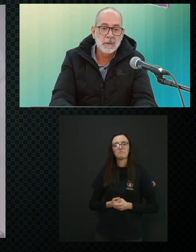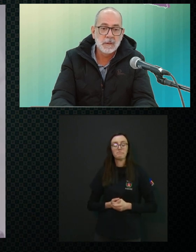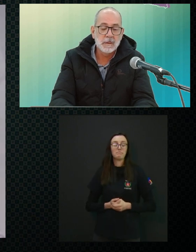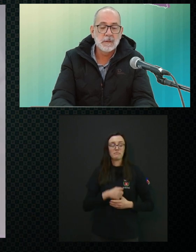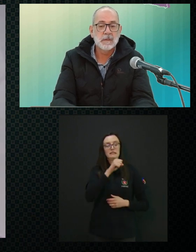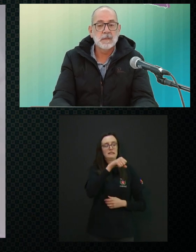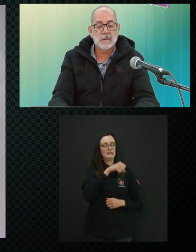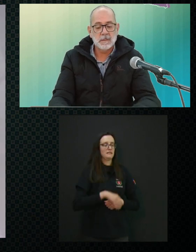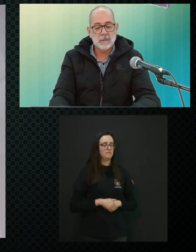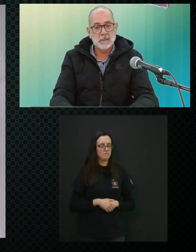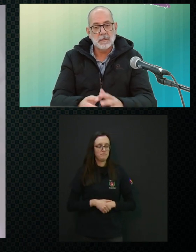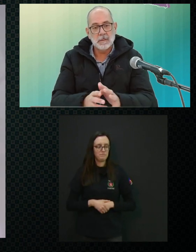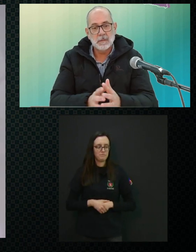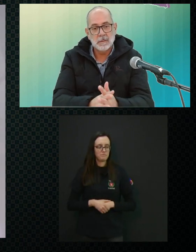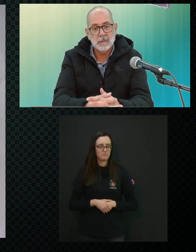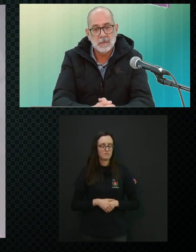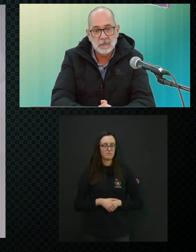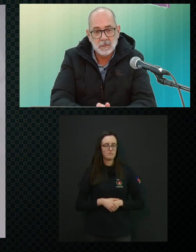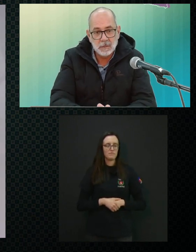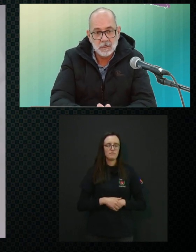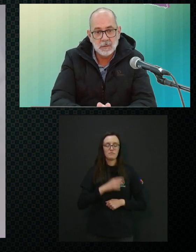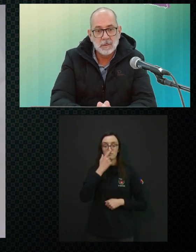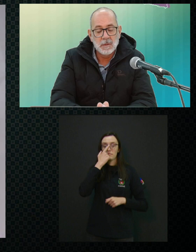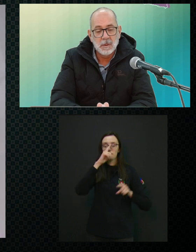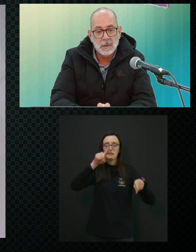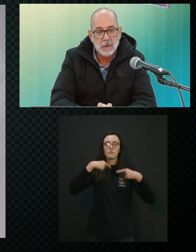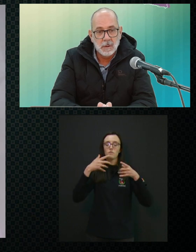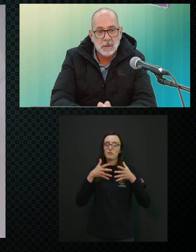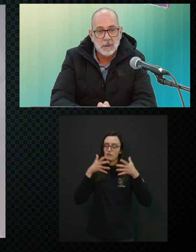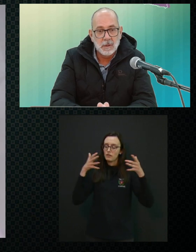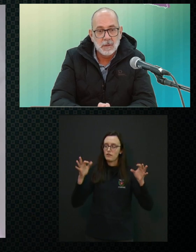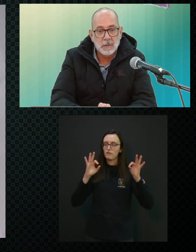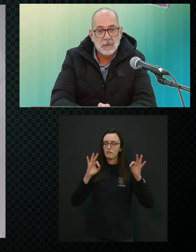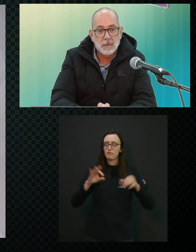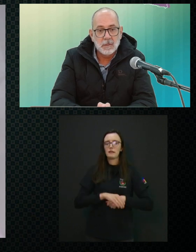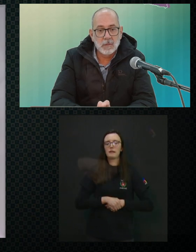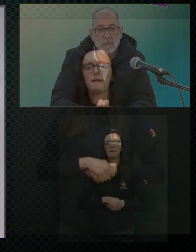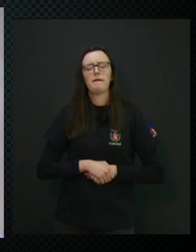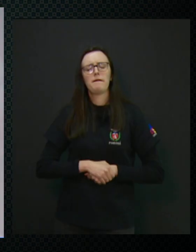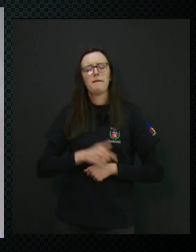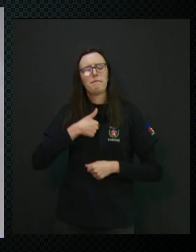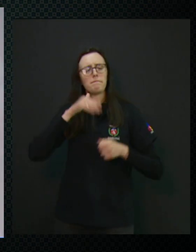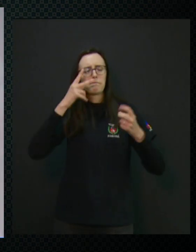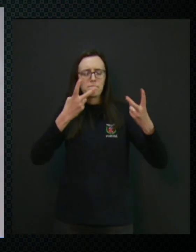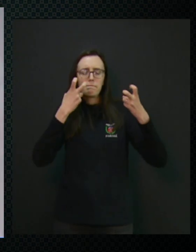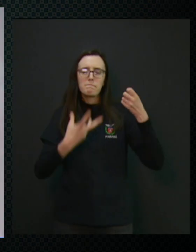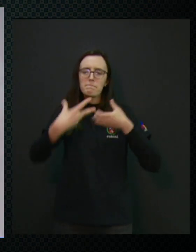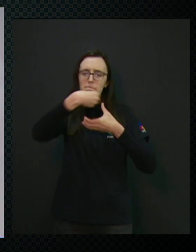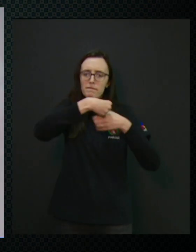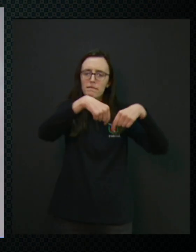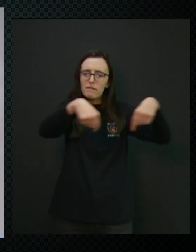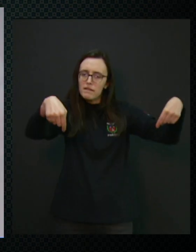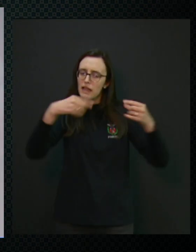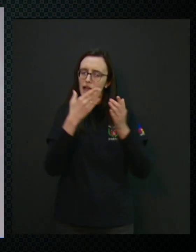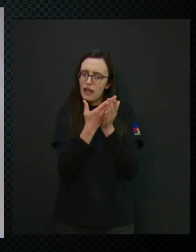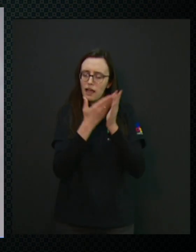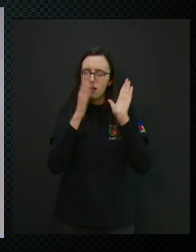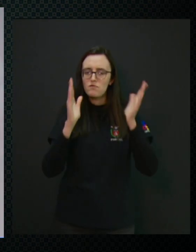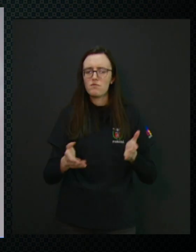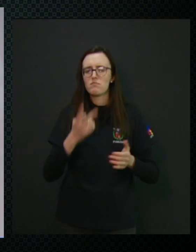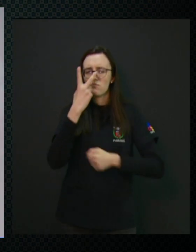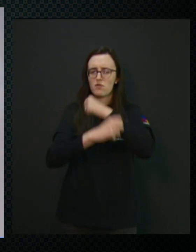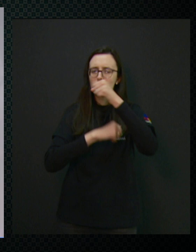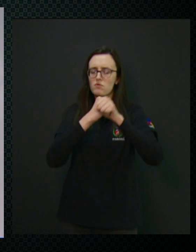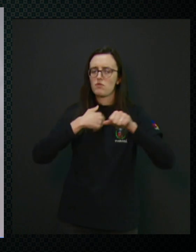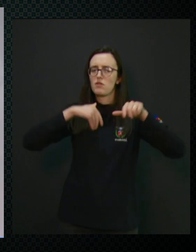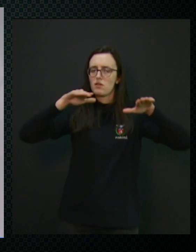Sim, é um desafio muito grande e eu tenho visto, assim, dentro da sala de aula, pelo menos os dois anos que